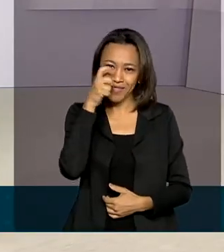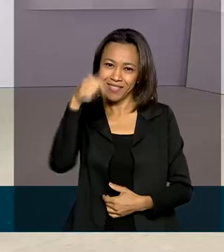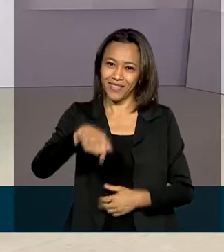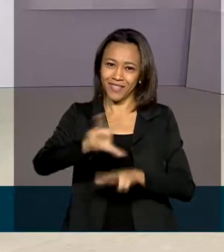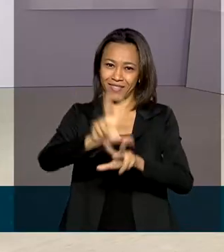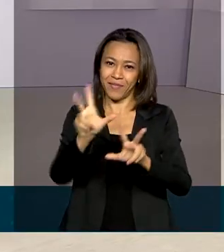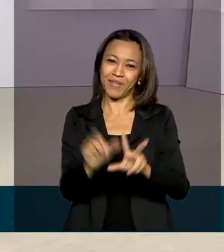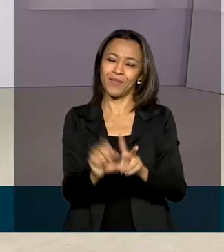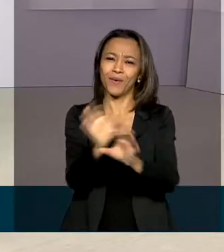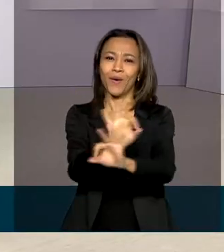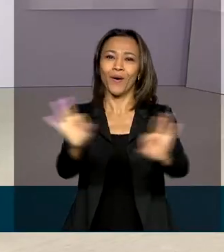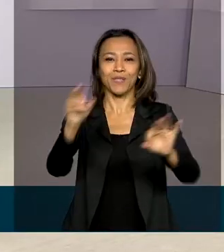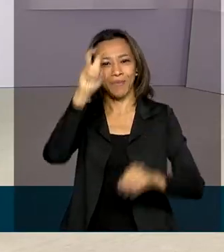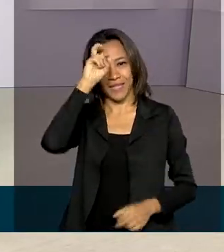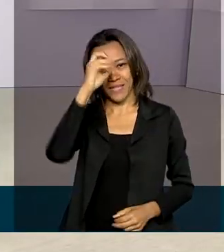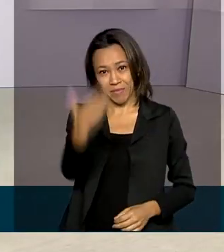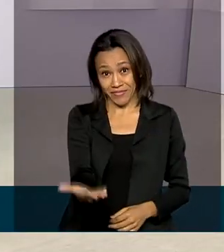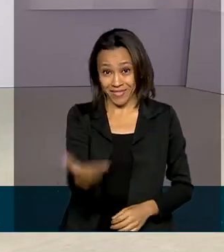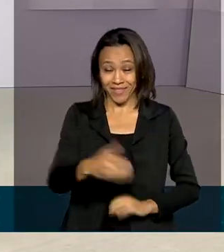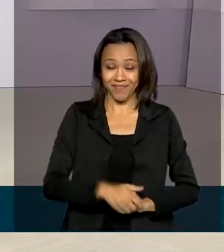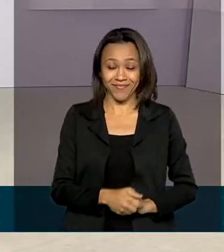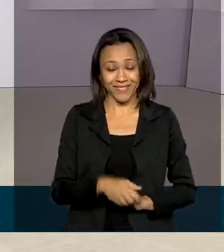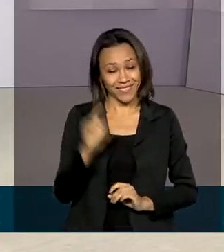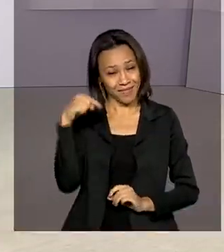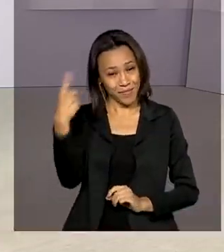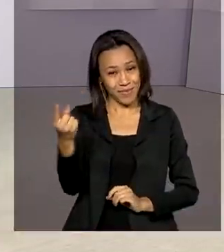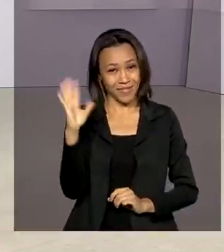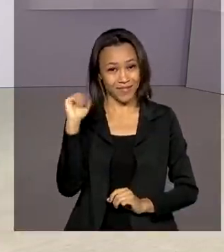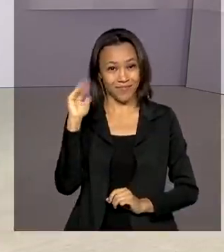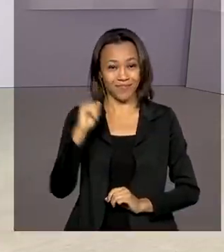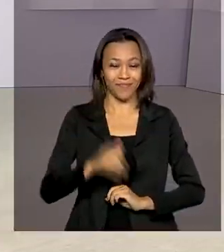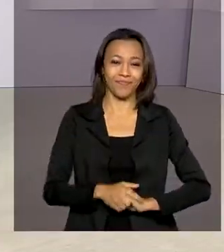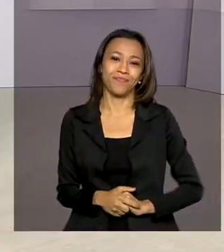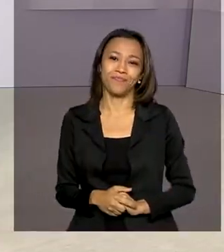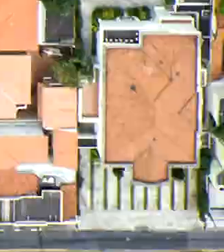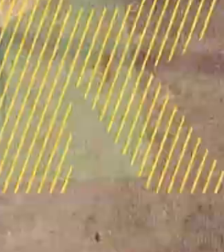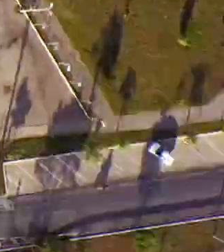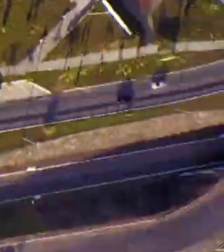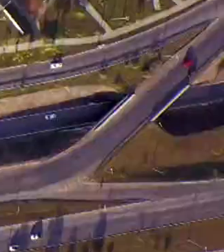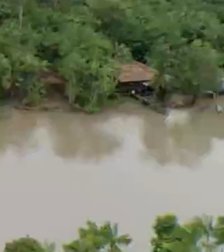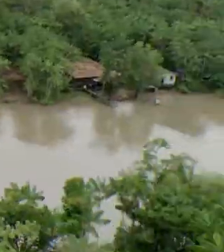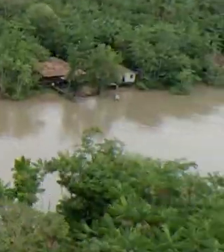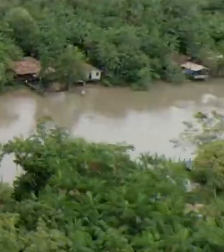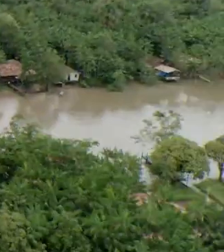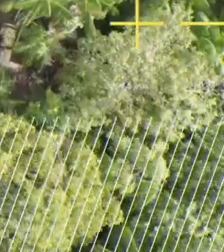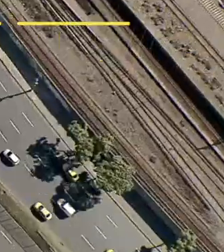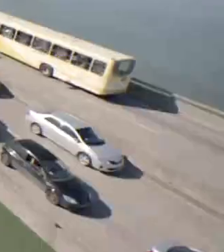TV Brasil. Uma ótima quinta-feira para você e até a próxima. Tchau, tchau. Tchau,